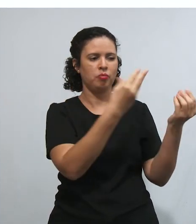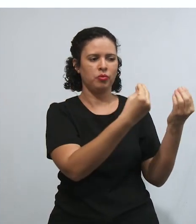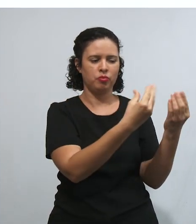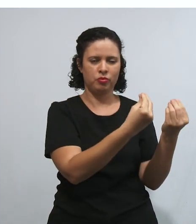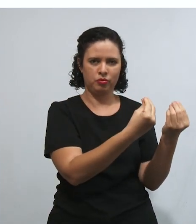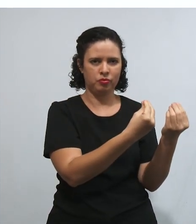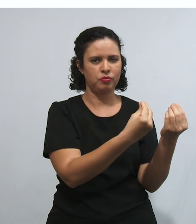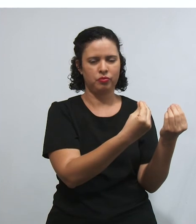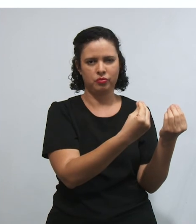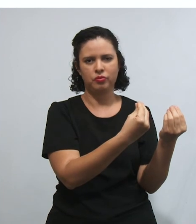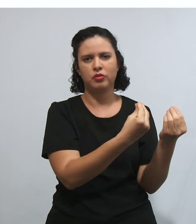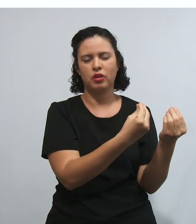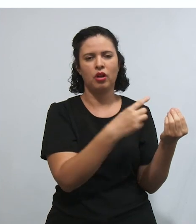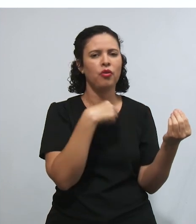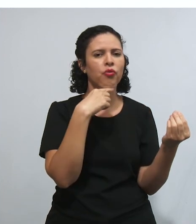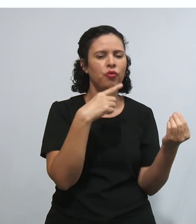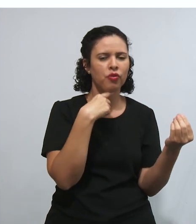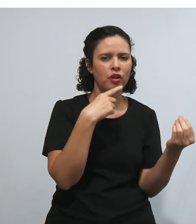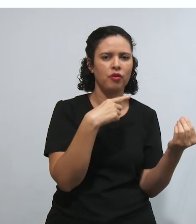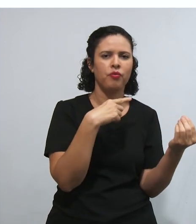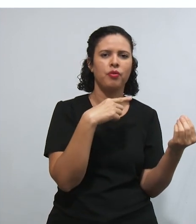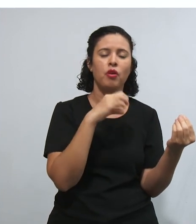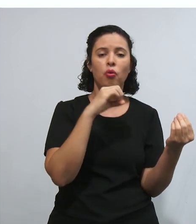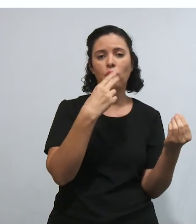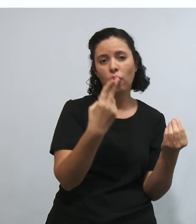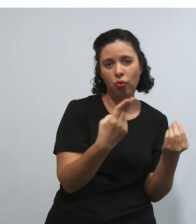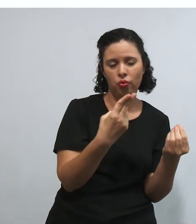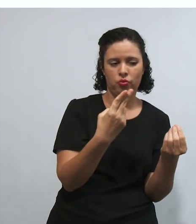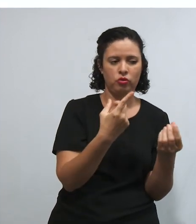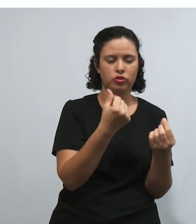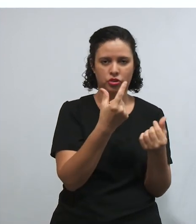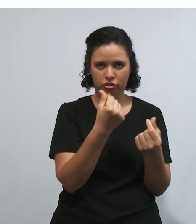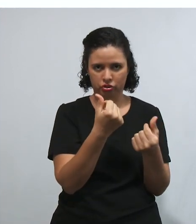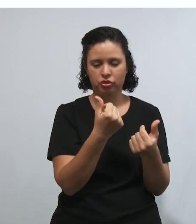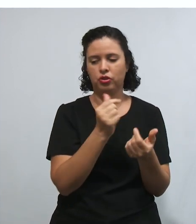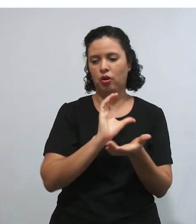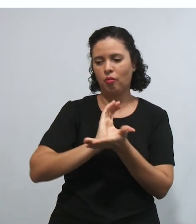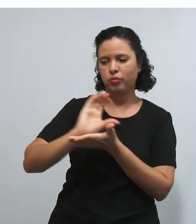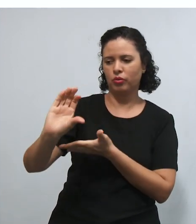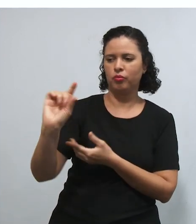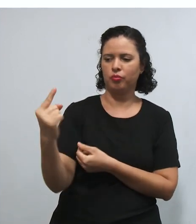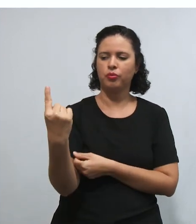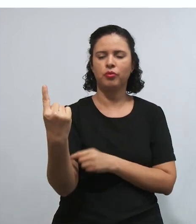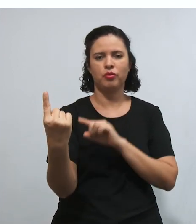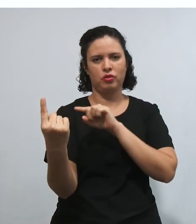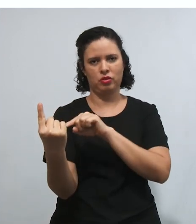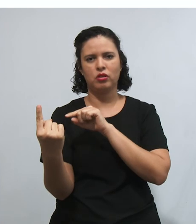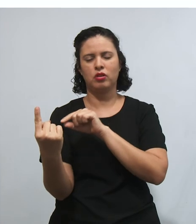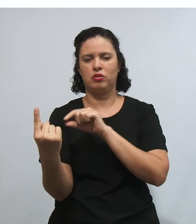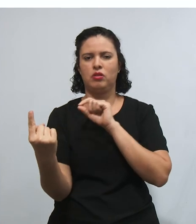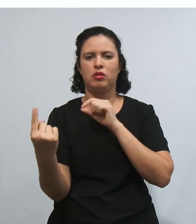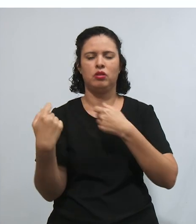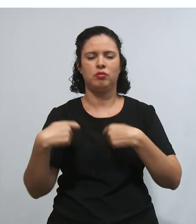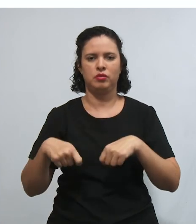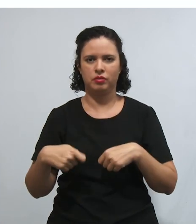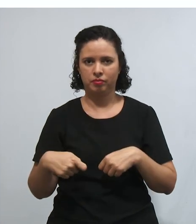pessoas ou ele vai pegar toda essa grana aqui para comprar um remédio para uma única pessoa que está precisando,